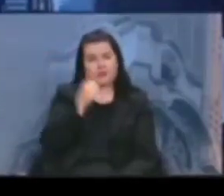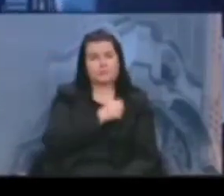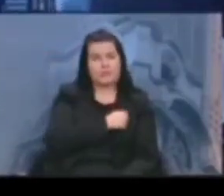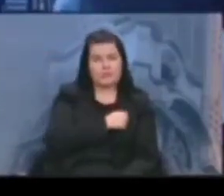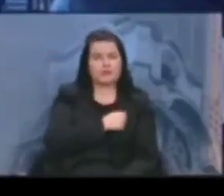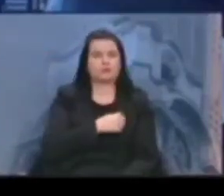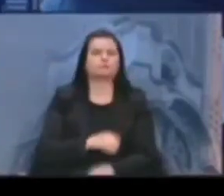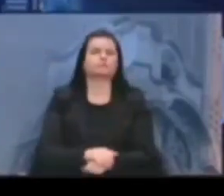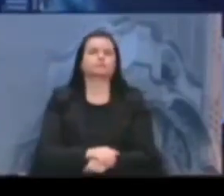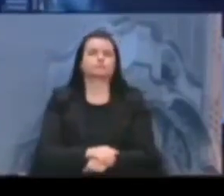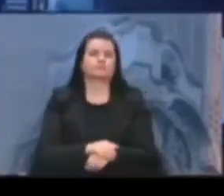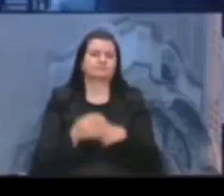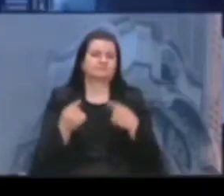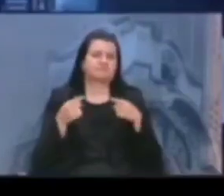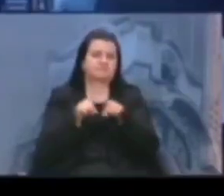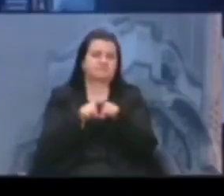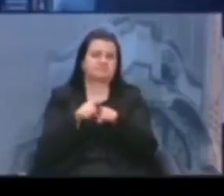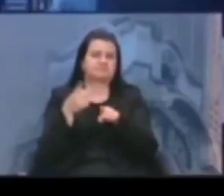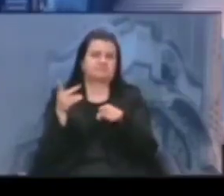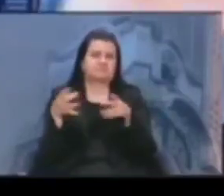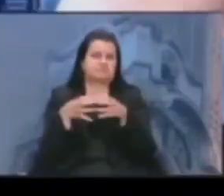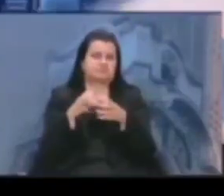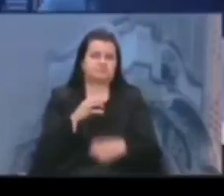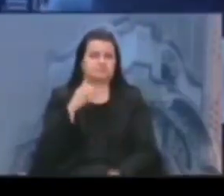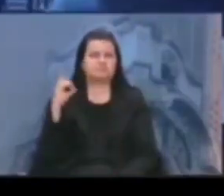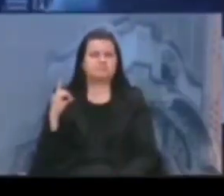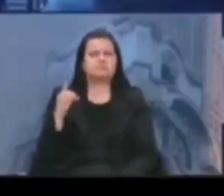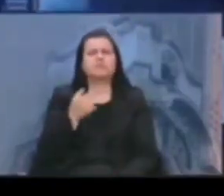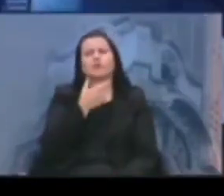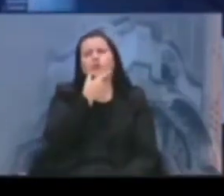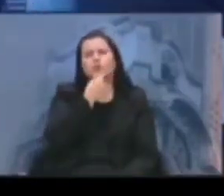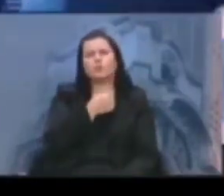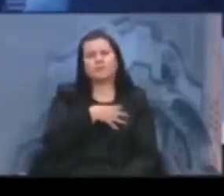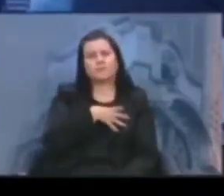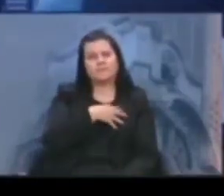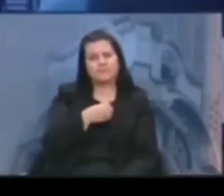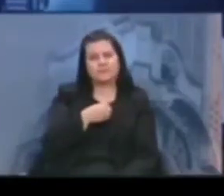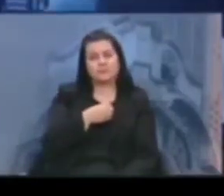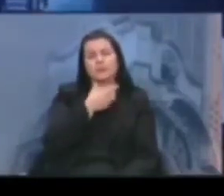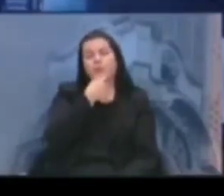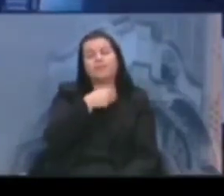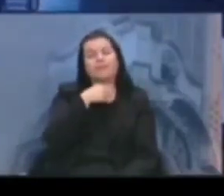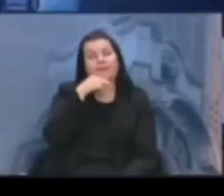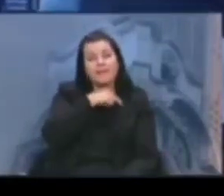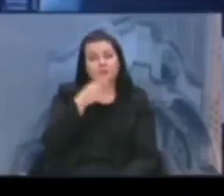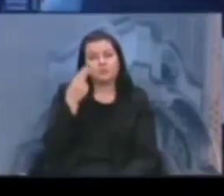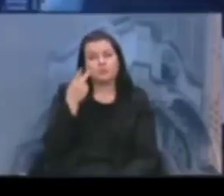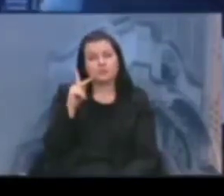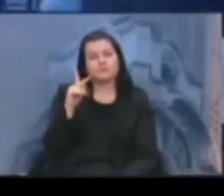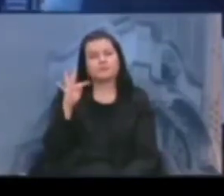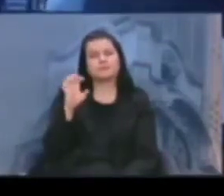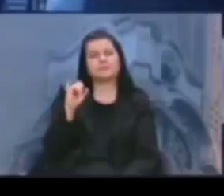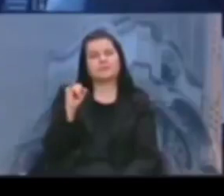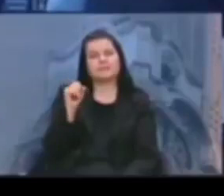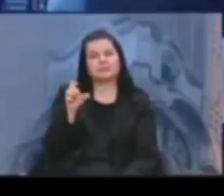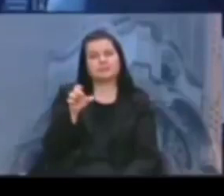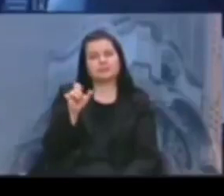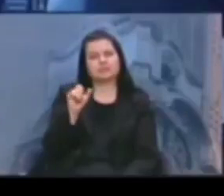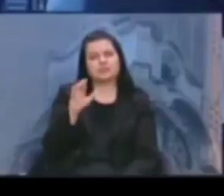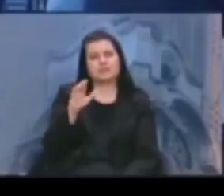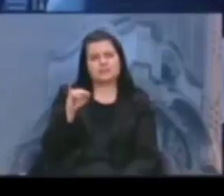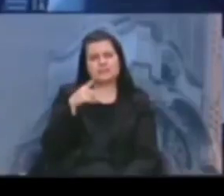Mello agora, que se vinculou a esse grupo. E a fala do neto do Teixeirinha é a seguinte. Eu tinha um